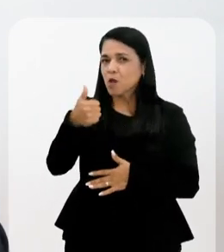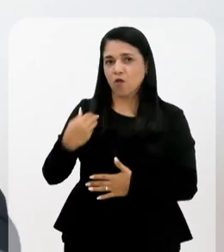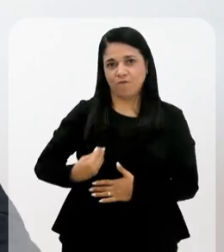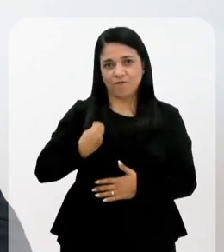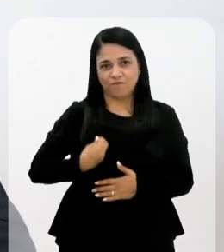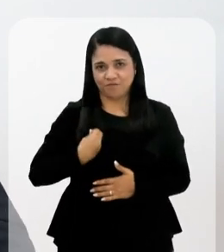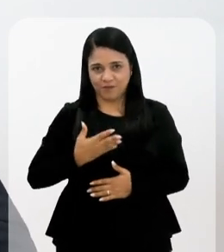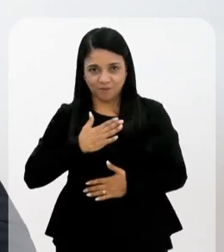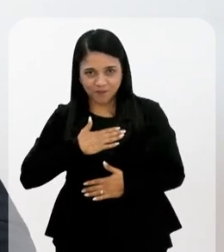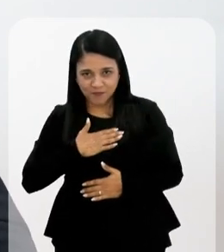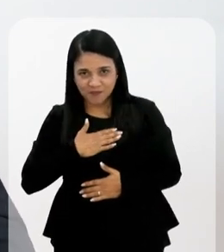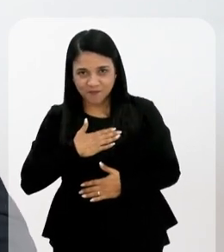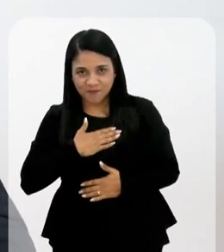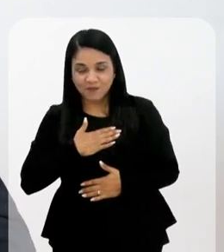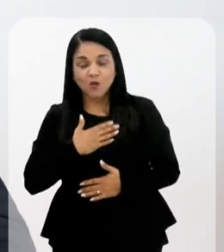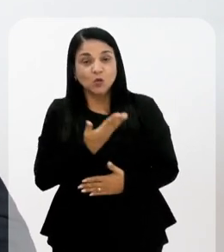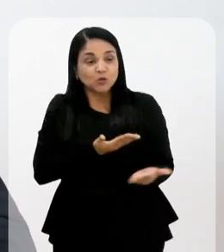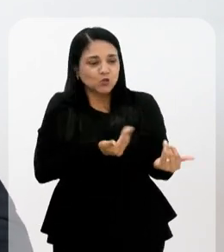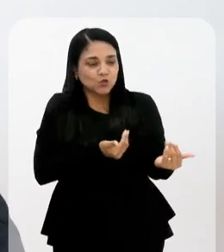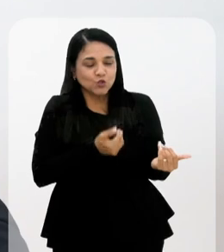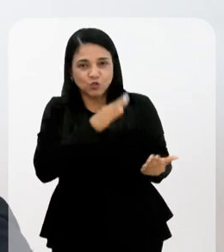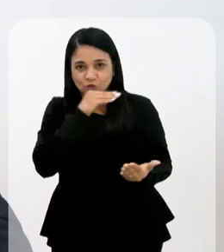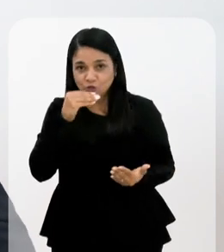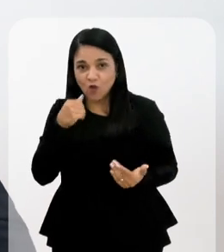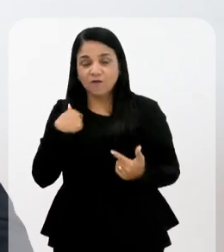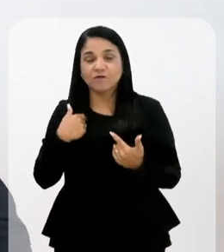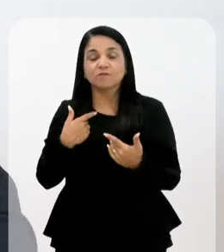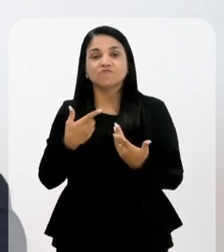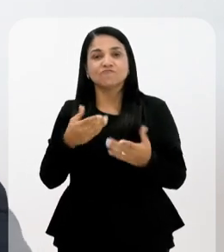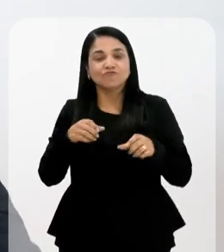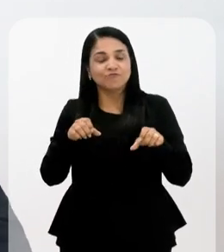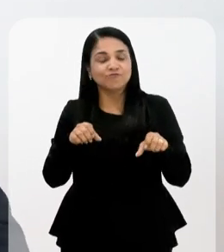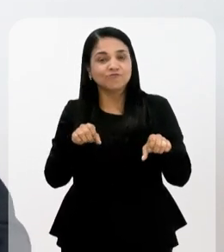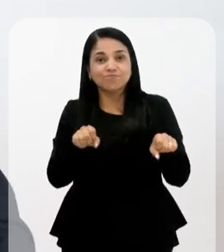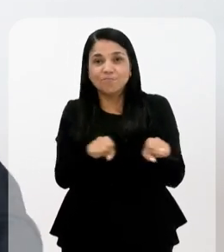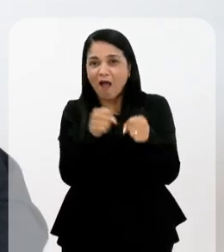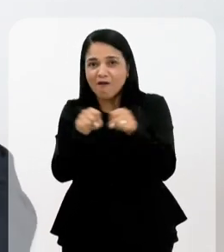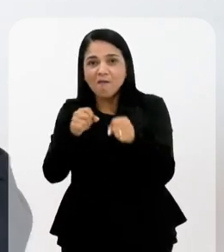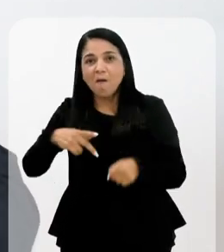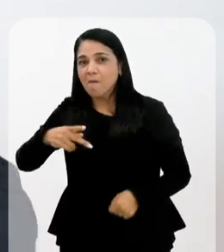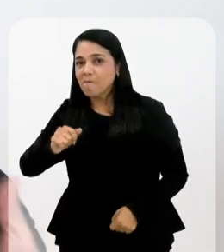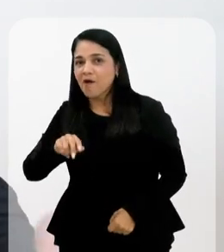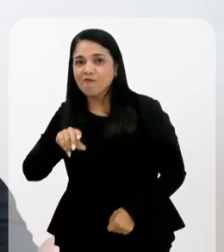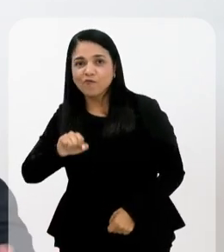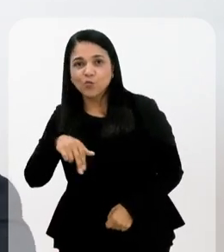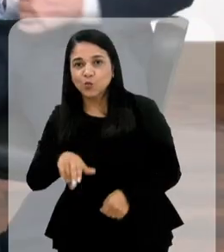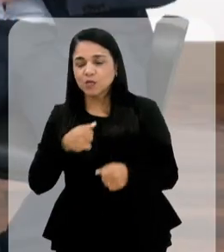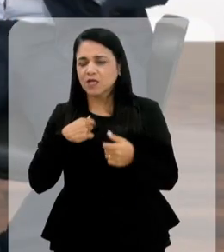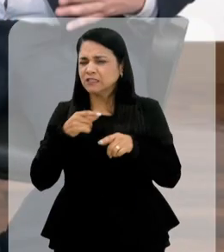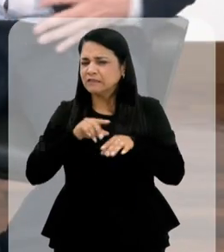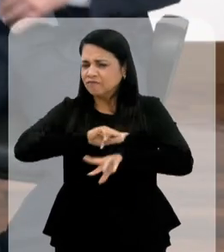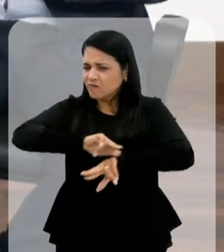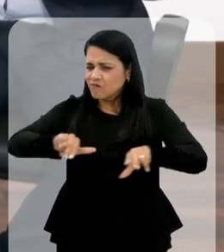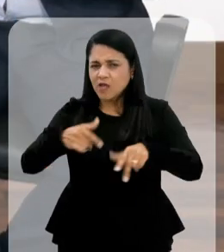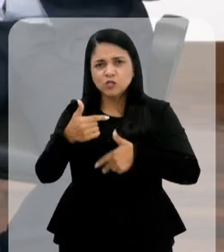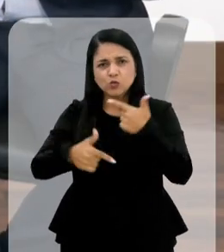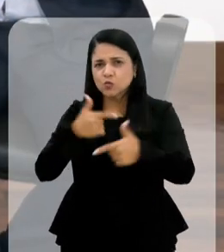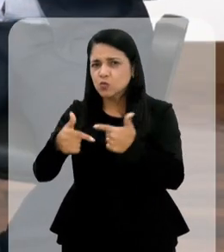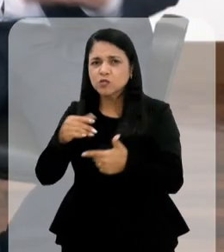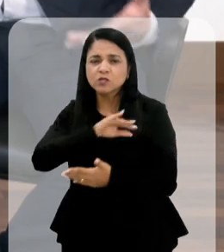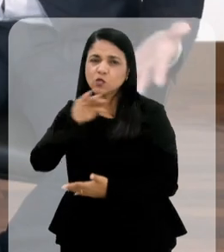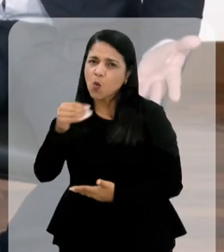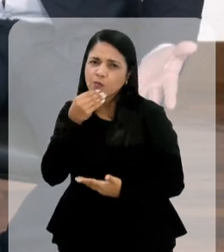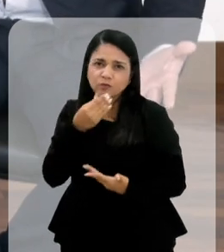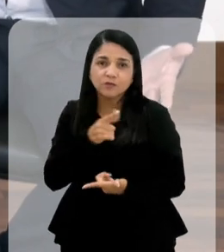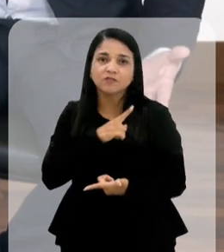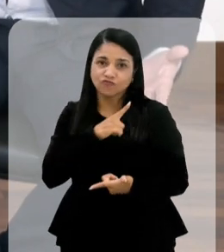melhores experiências da minha vida, como um jovem do subúrbio carioca, cheio de demandas e cheio